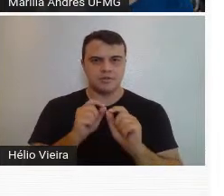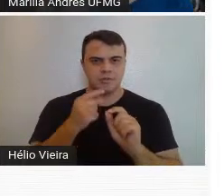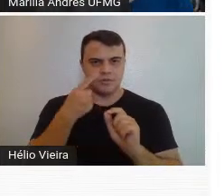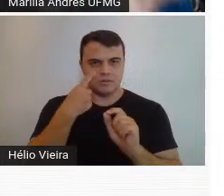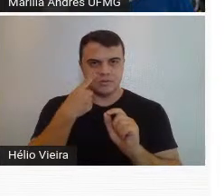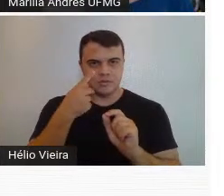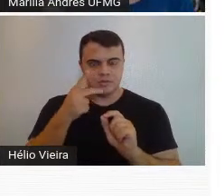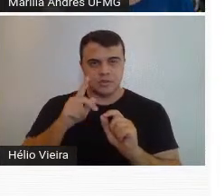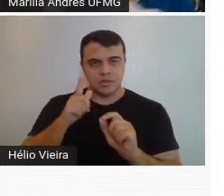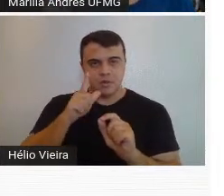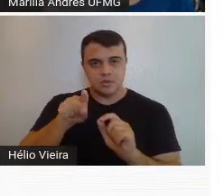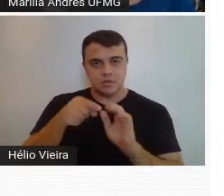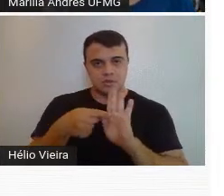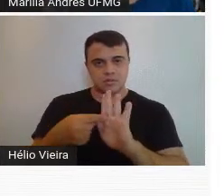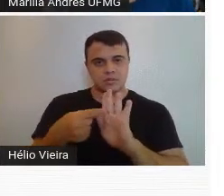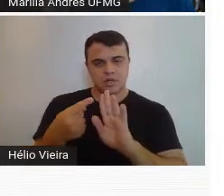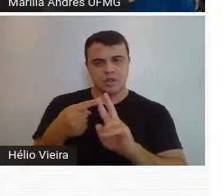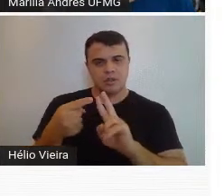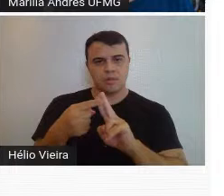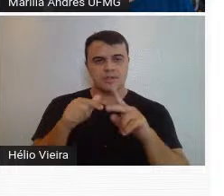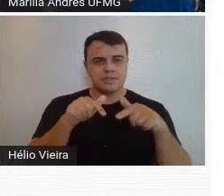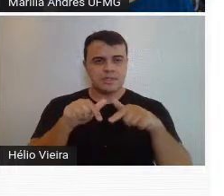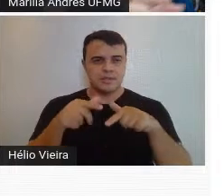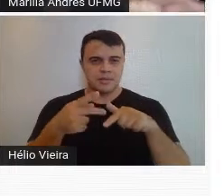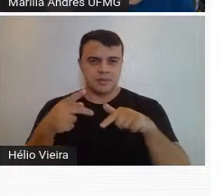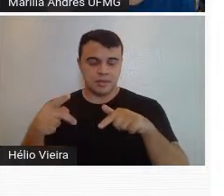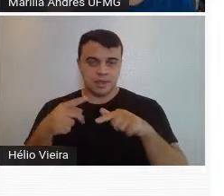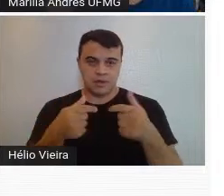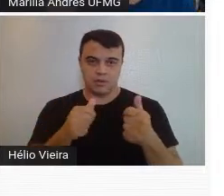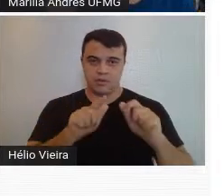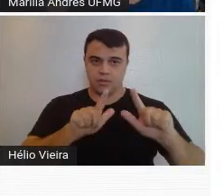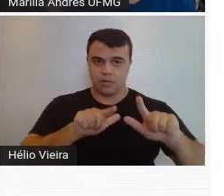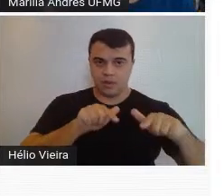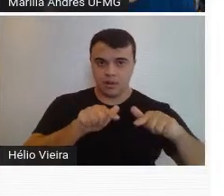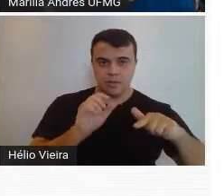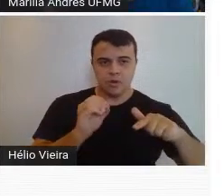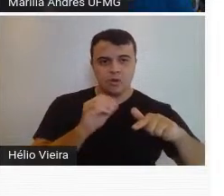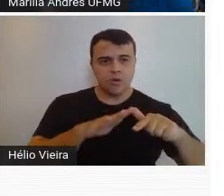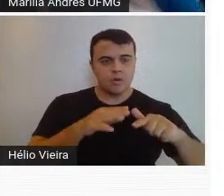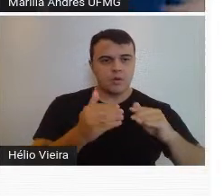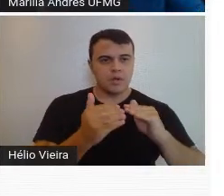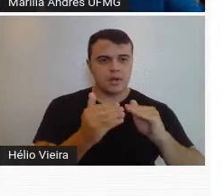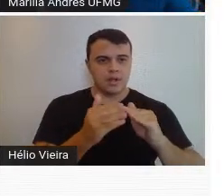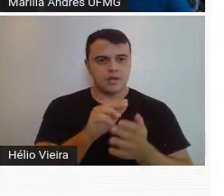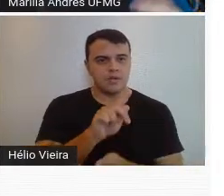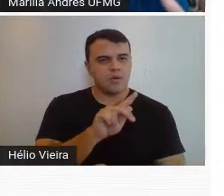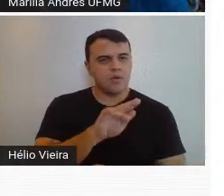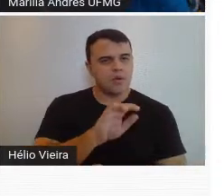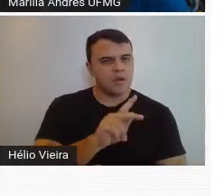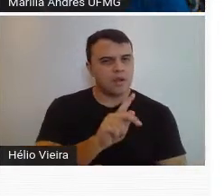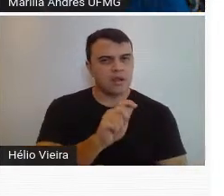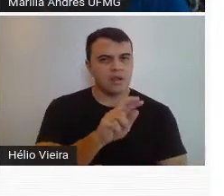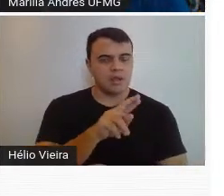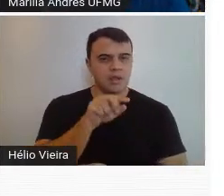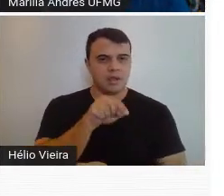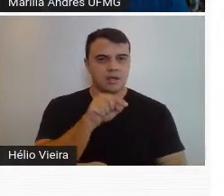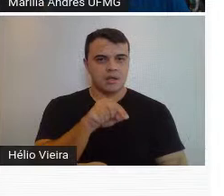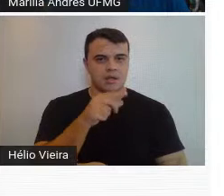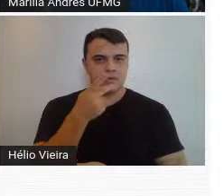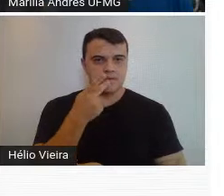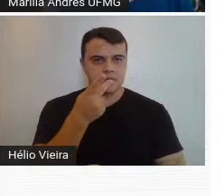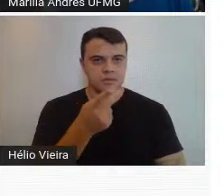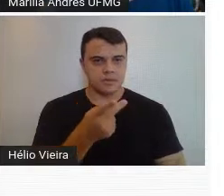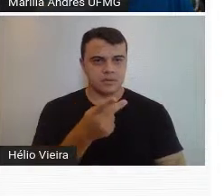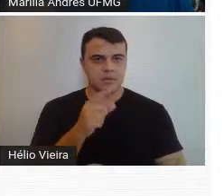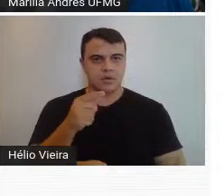Aqui eu quero mostrar dois trabalhos dela, um trabalho mais figurativo, ligado ao Guignard, que aqui à esquerda, do Parque Domingo no Parque,